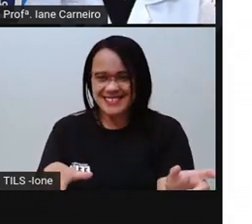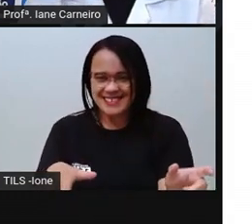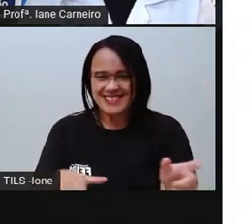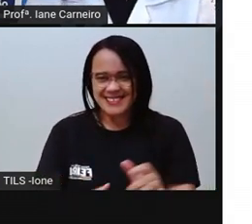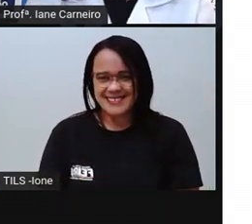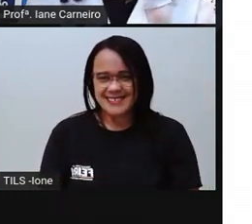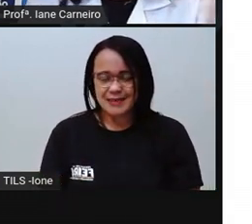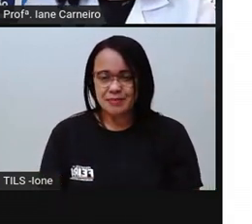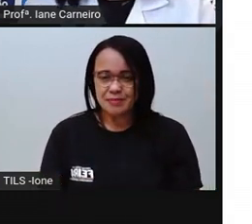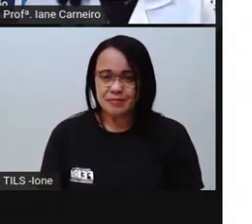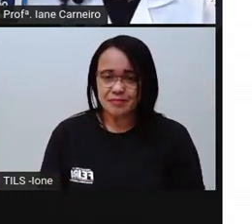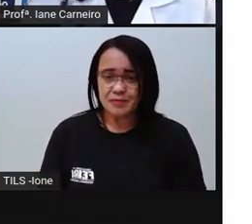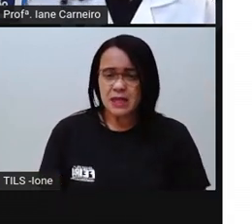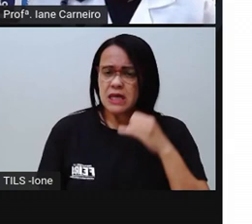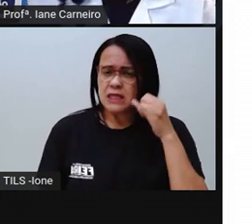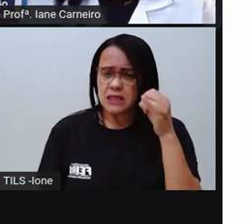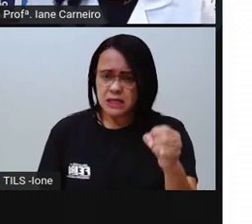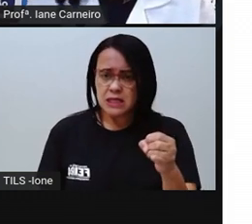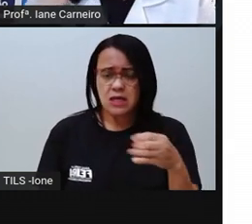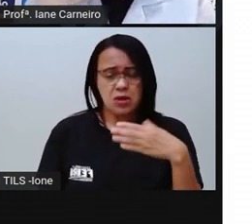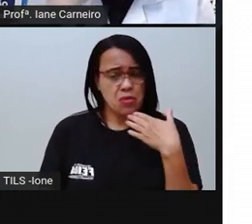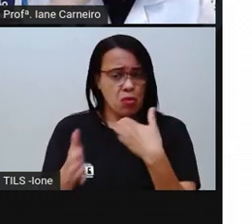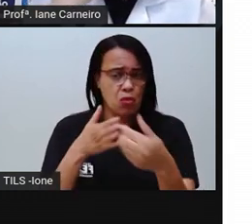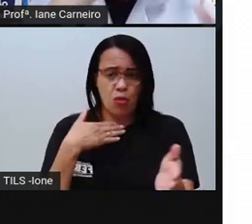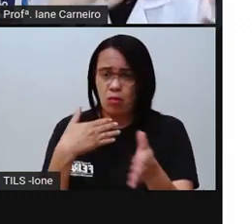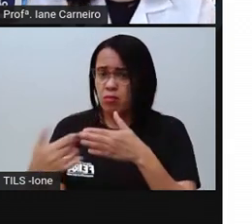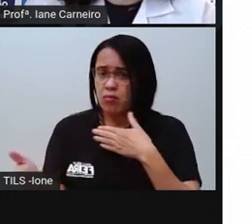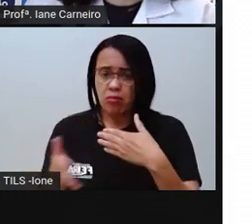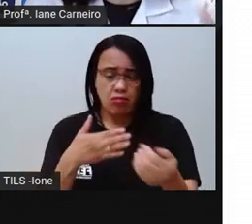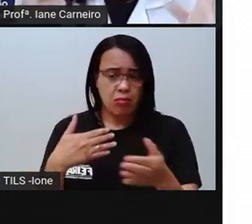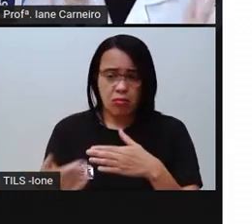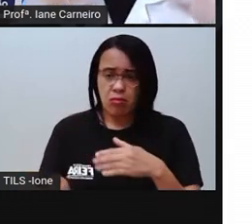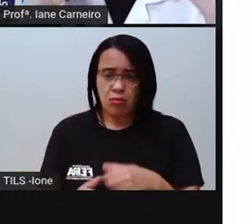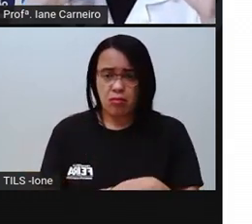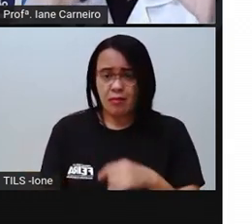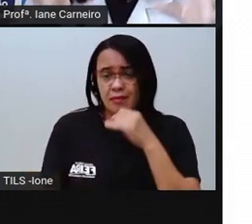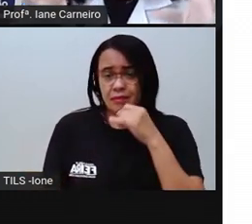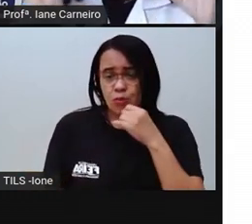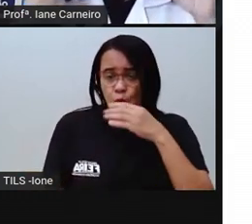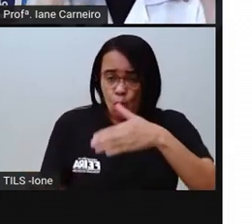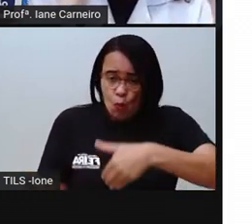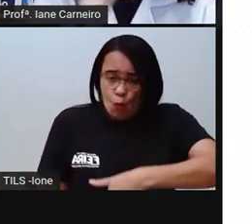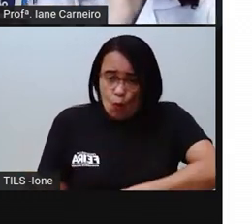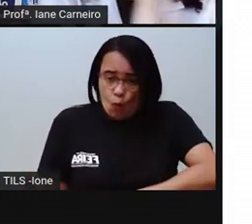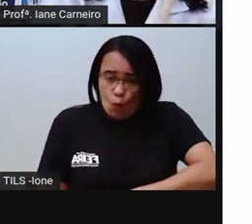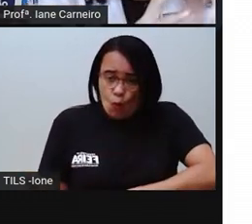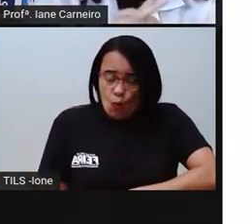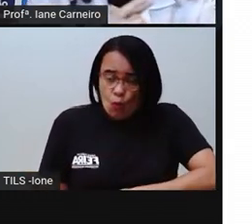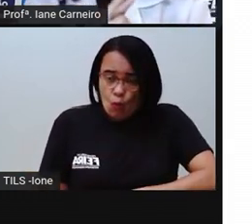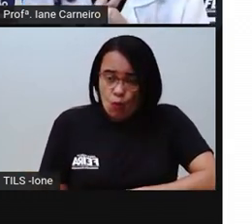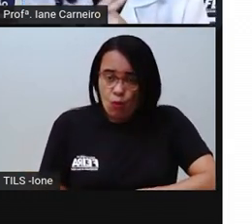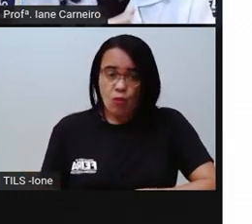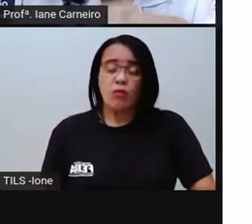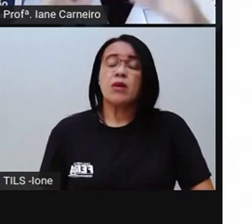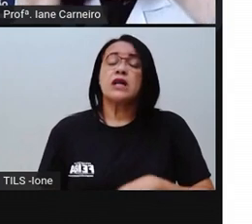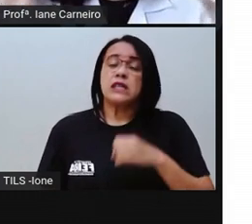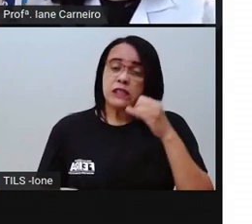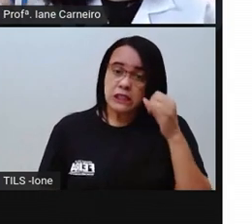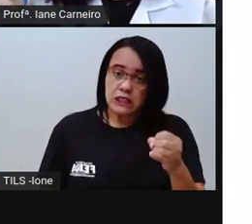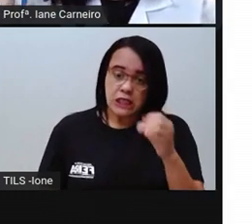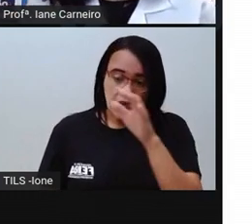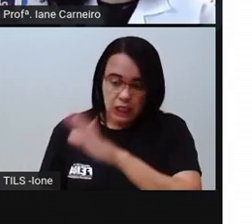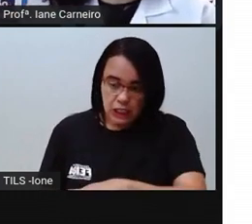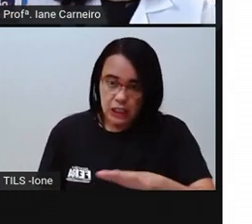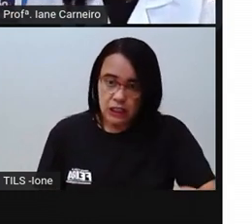se tiver alguma situação de fome, então a comida vai primeiro para a criança. Então a